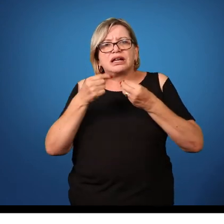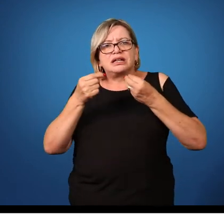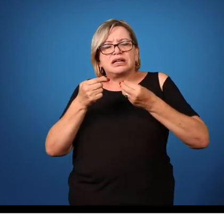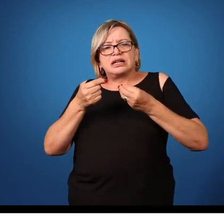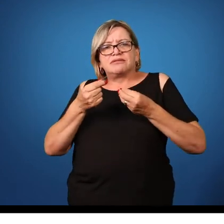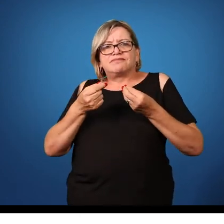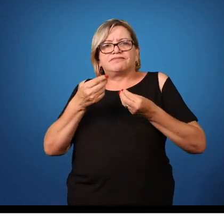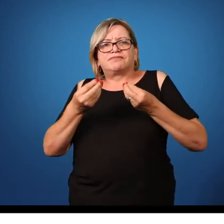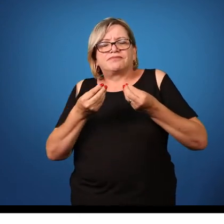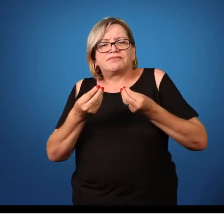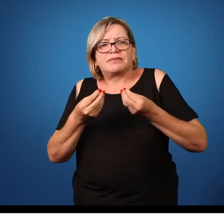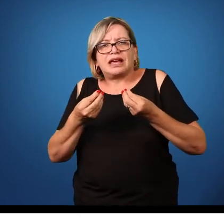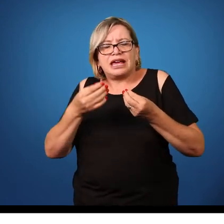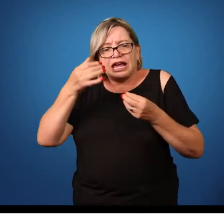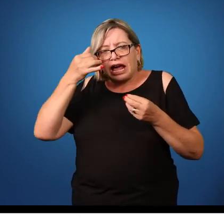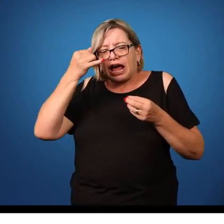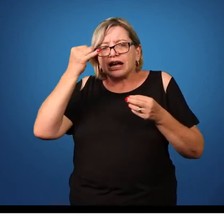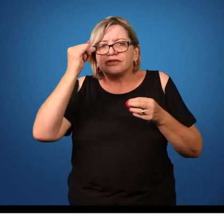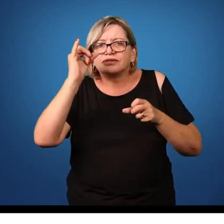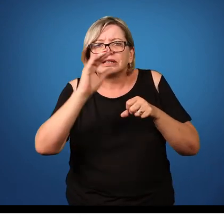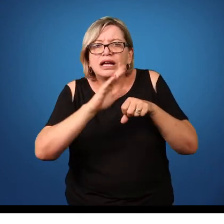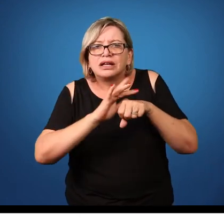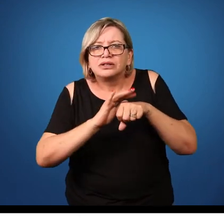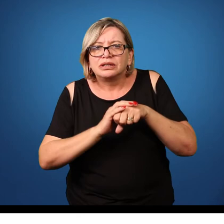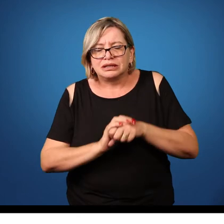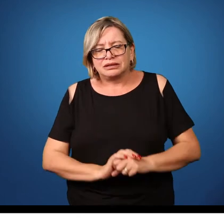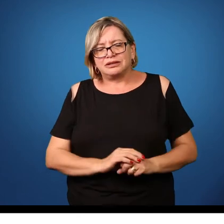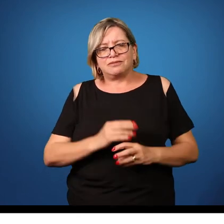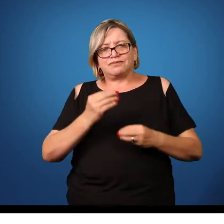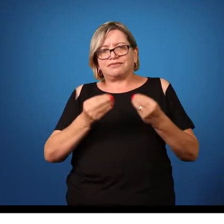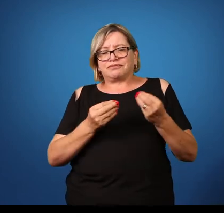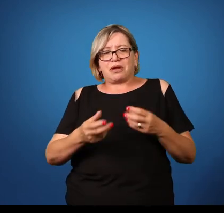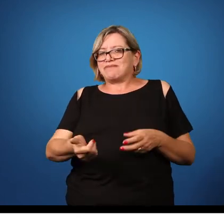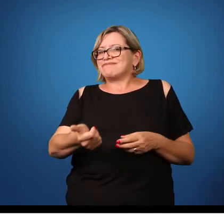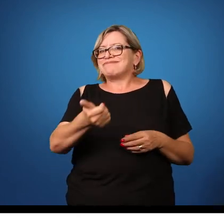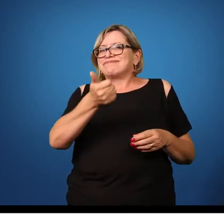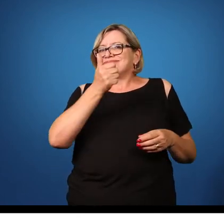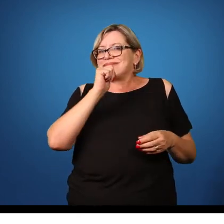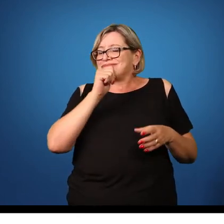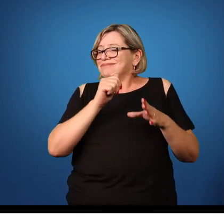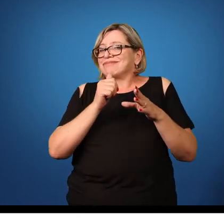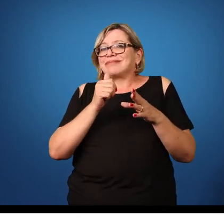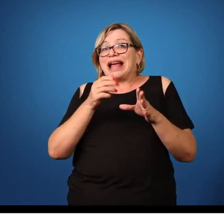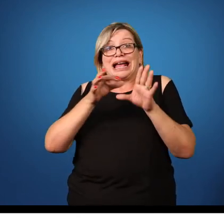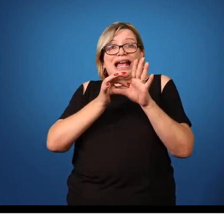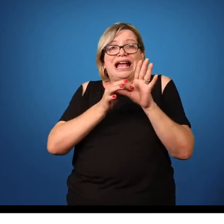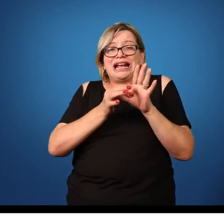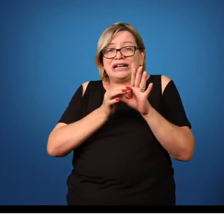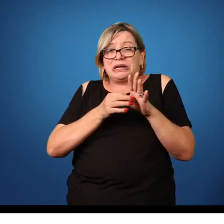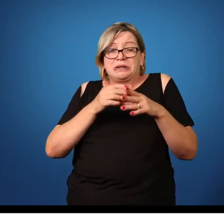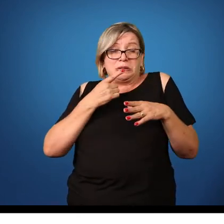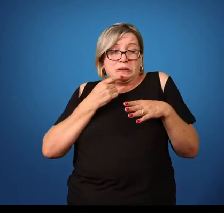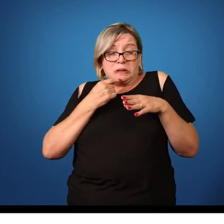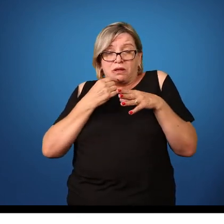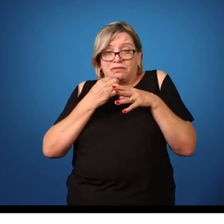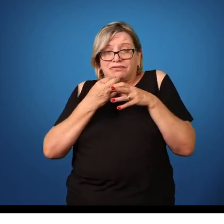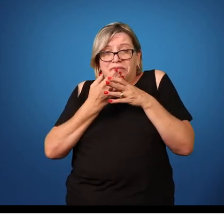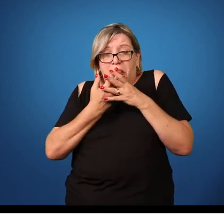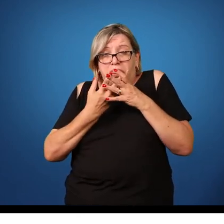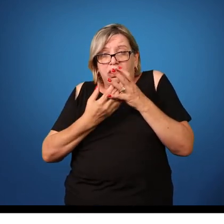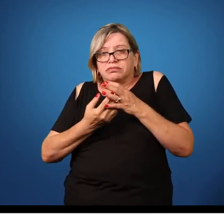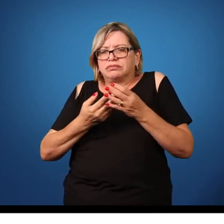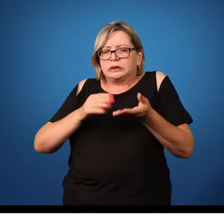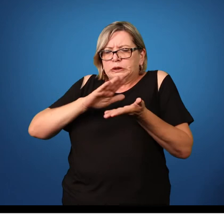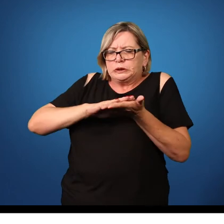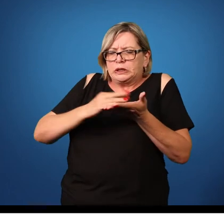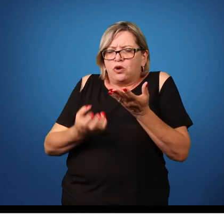a alguns hábitos no caso da tênia e não ingerir carne crua mal passada e principalmente contendo essas